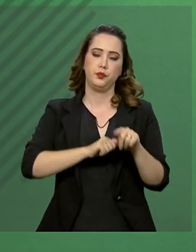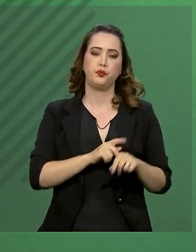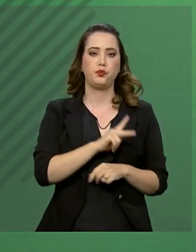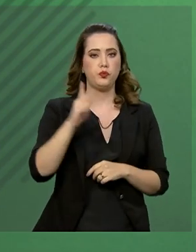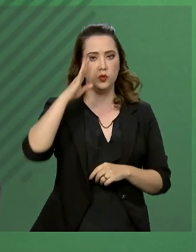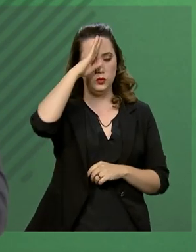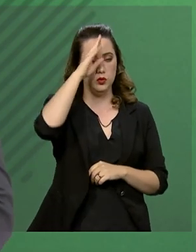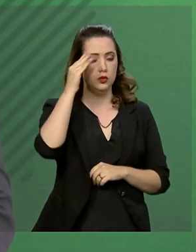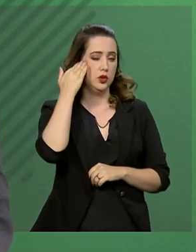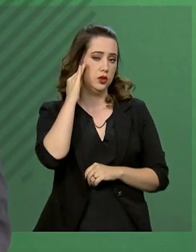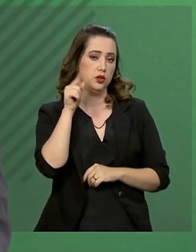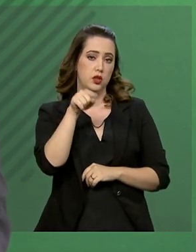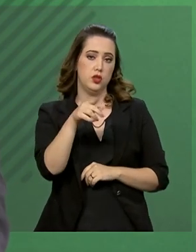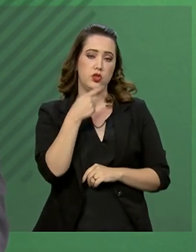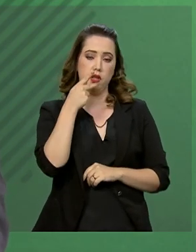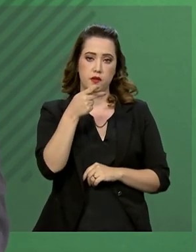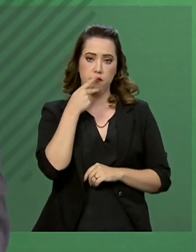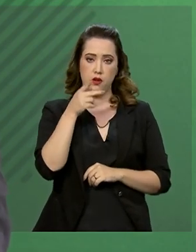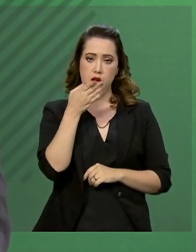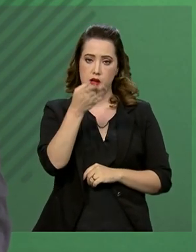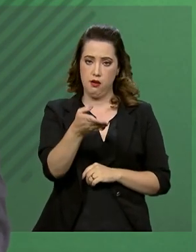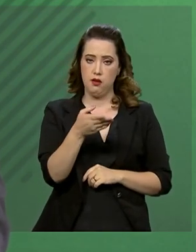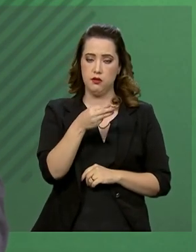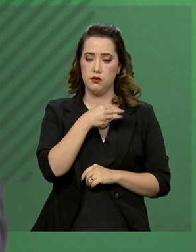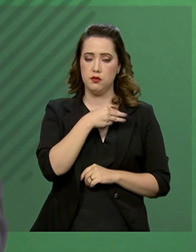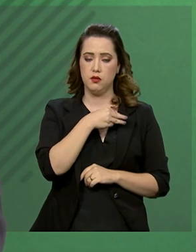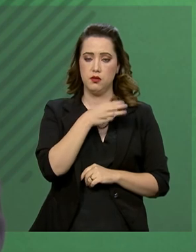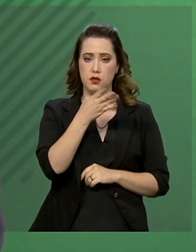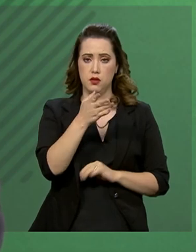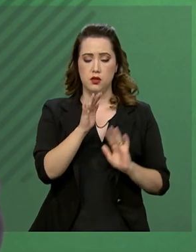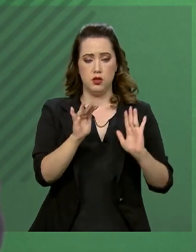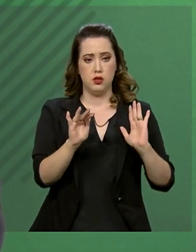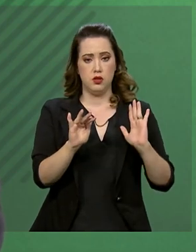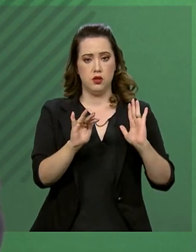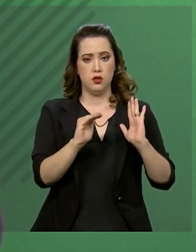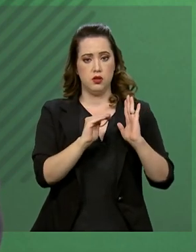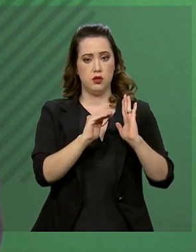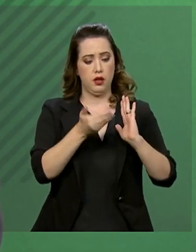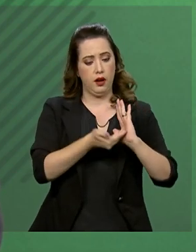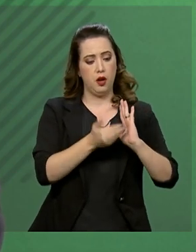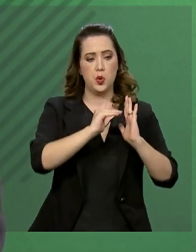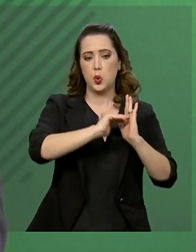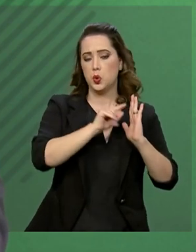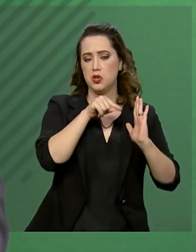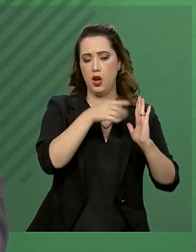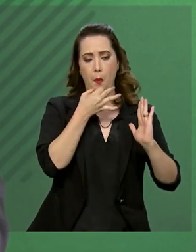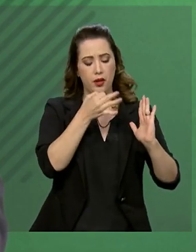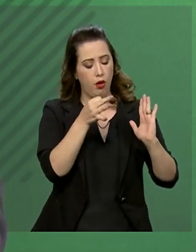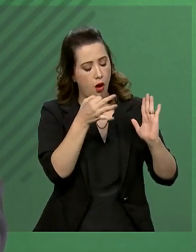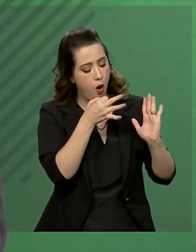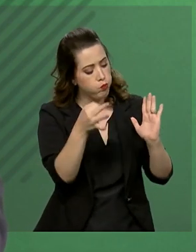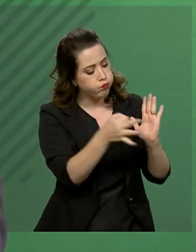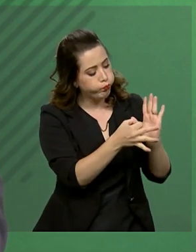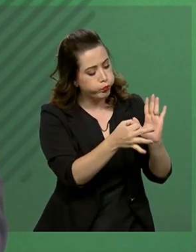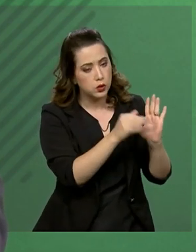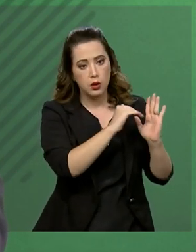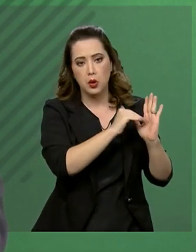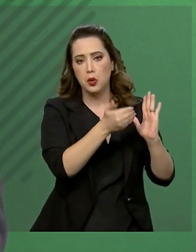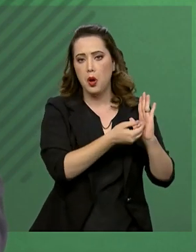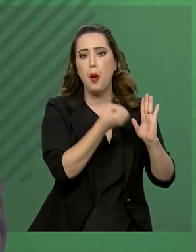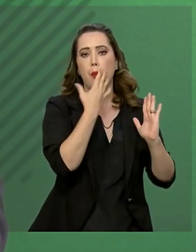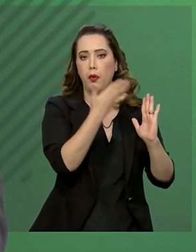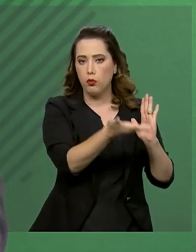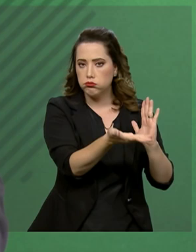advindos, no caso específico, da Câmara de Deputados e do Senado Federal, eles são muito bem